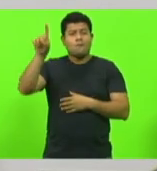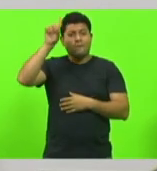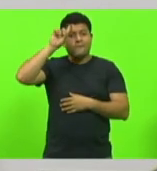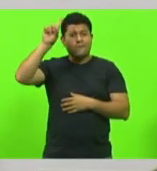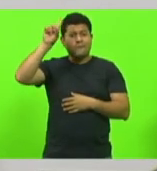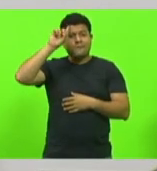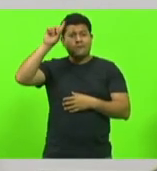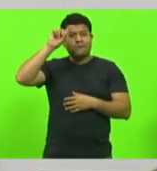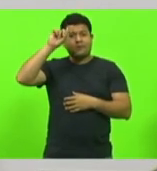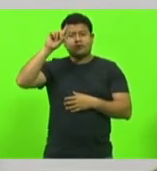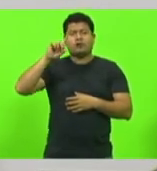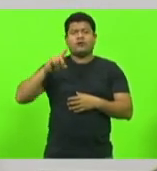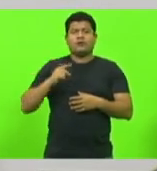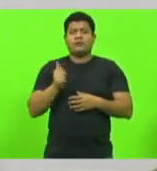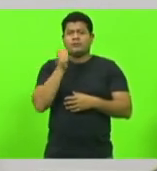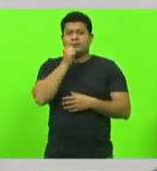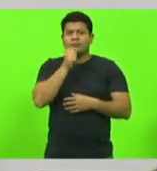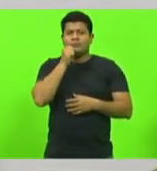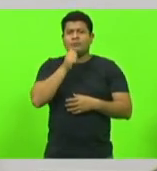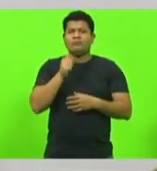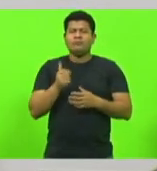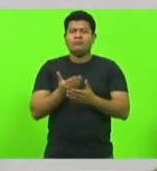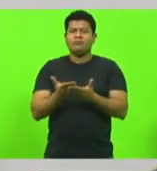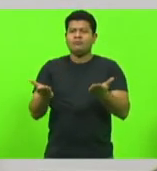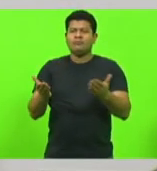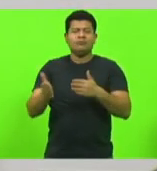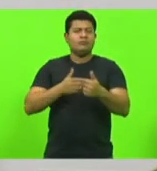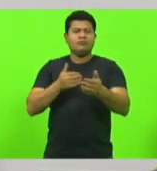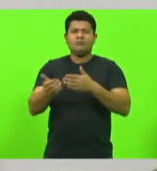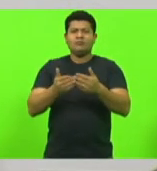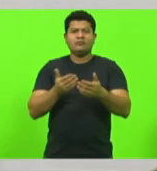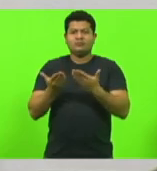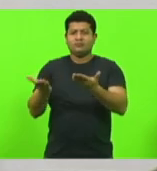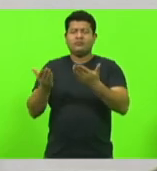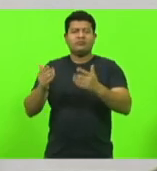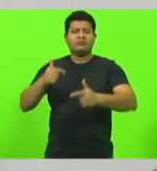mulheres, nas mais diversas posições que elas ocupam.